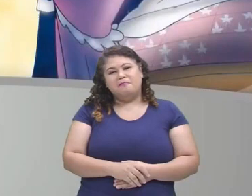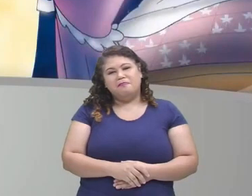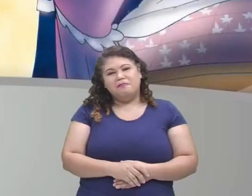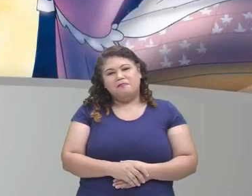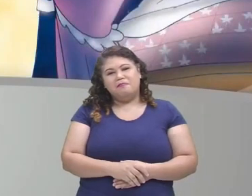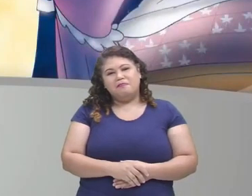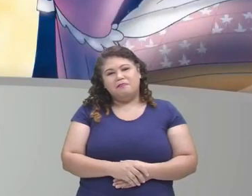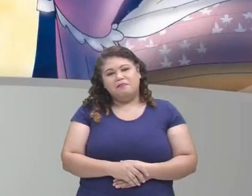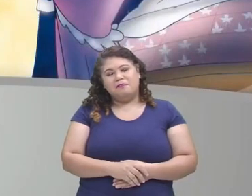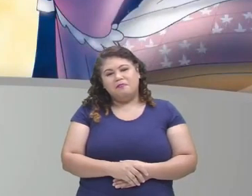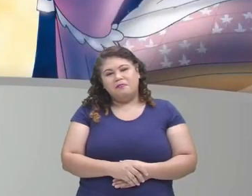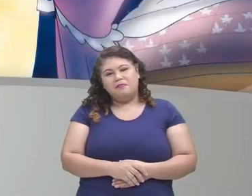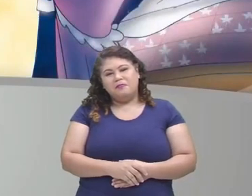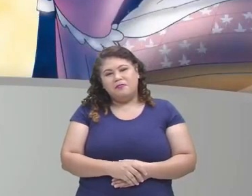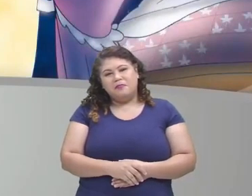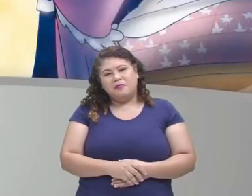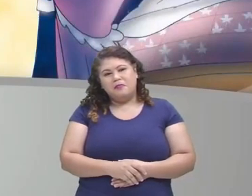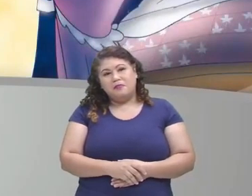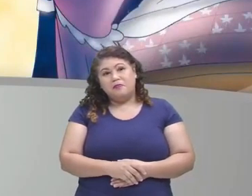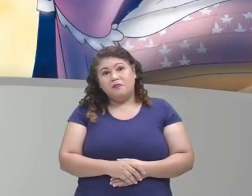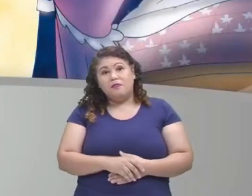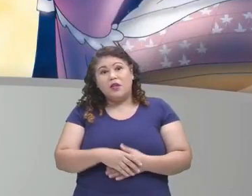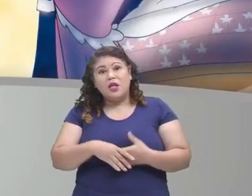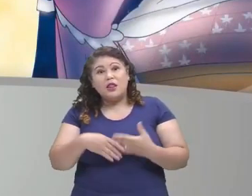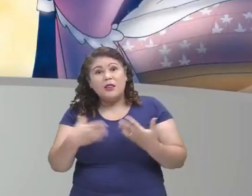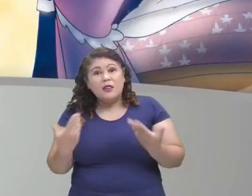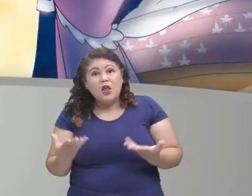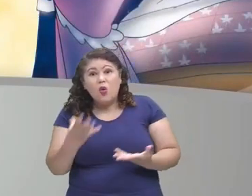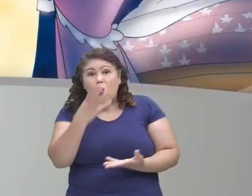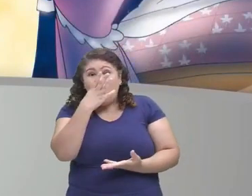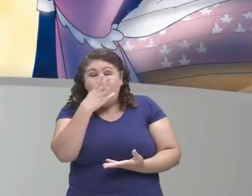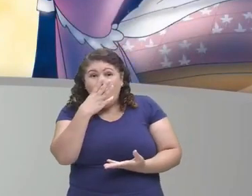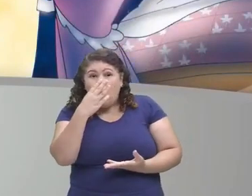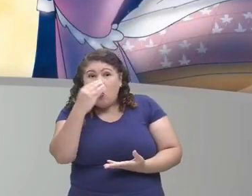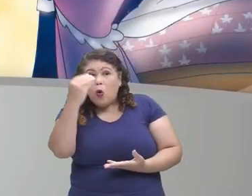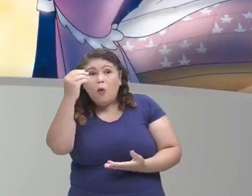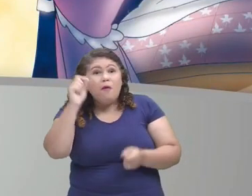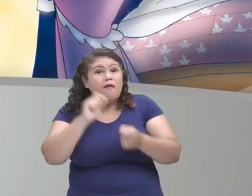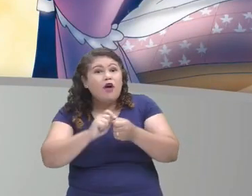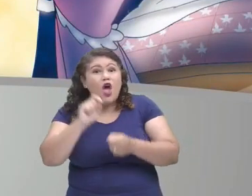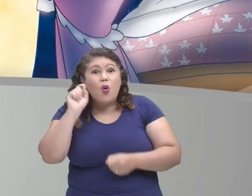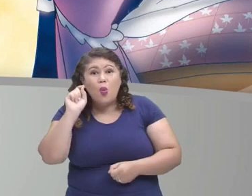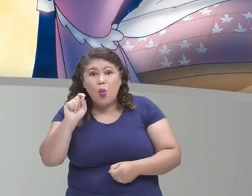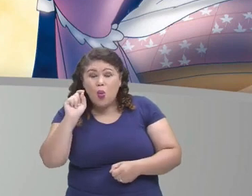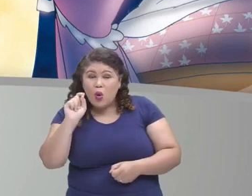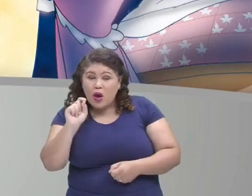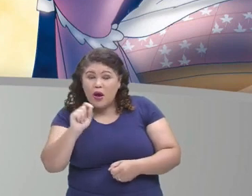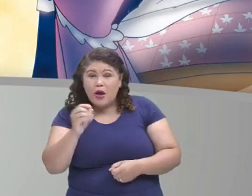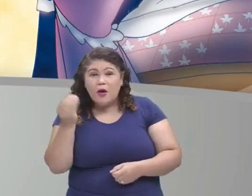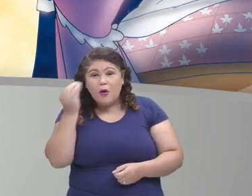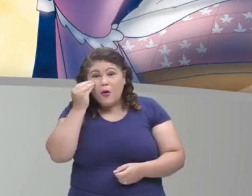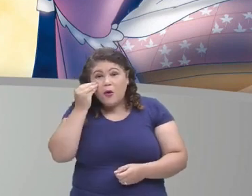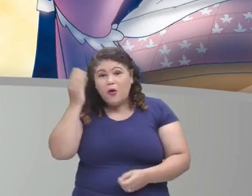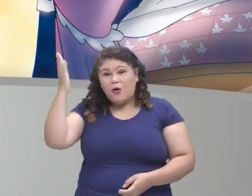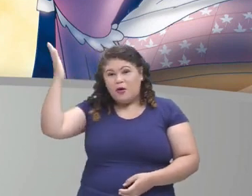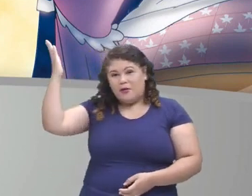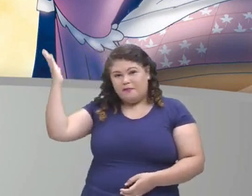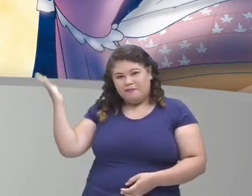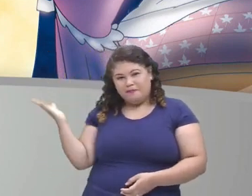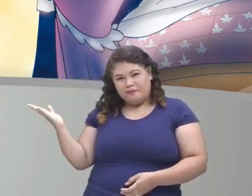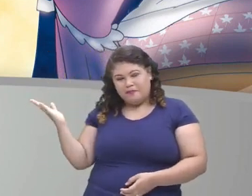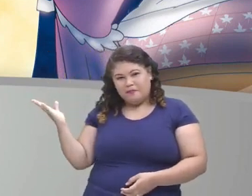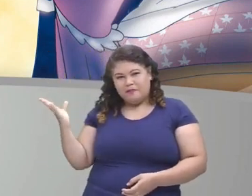já era o quê? Idosa. E olha só o que foi que aconteceu devido a este fato, crianças.